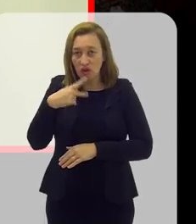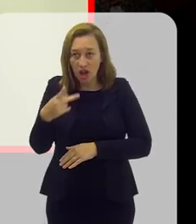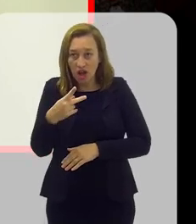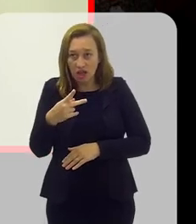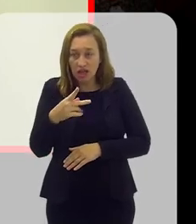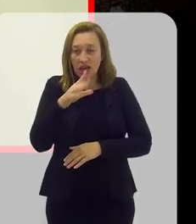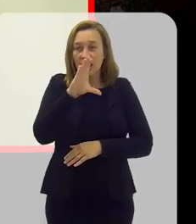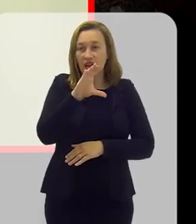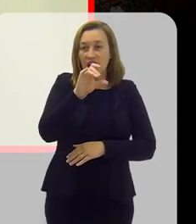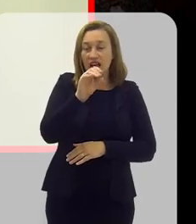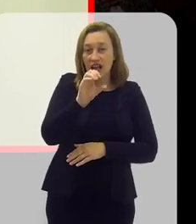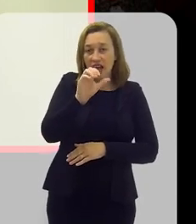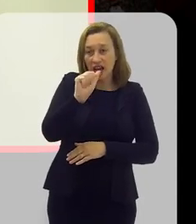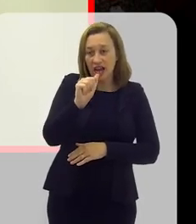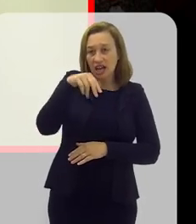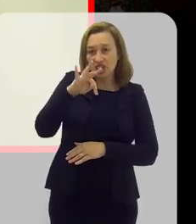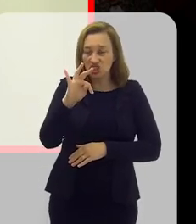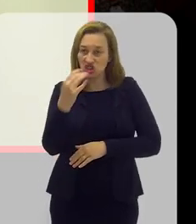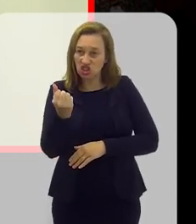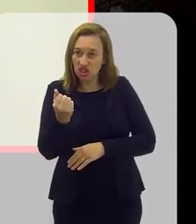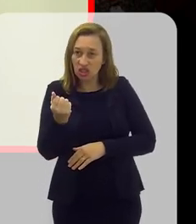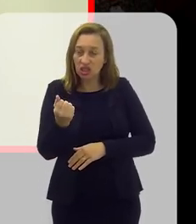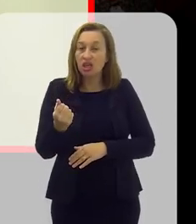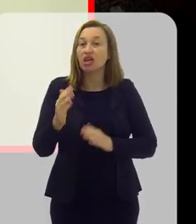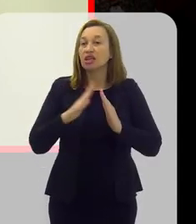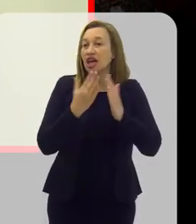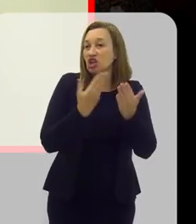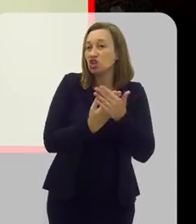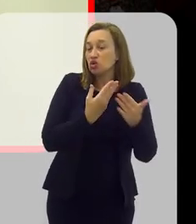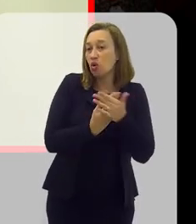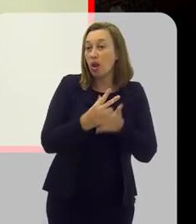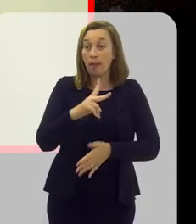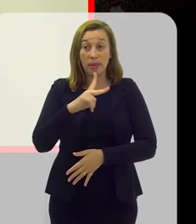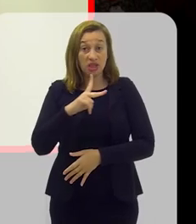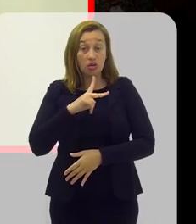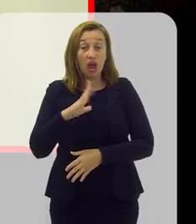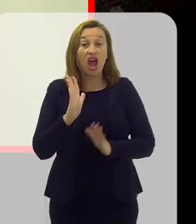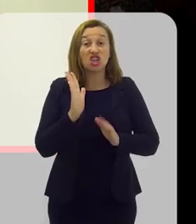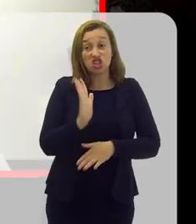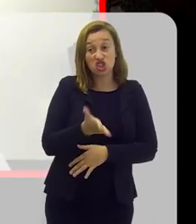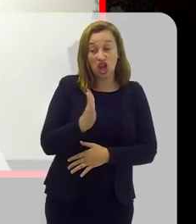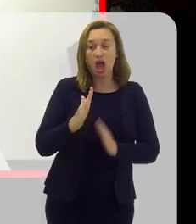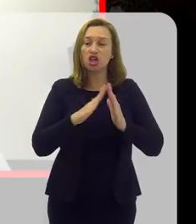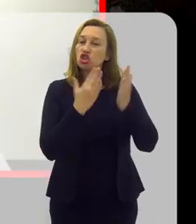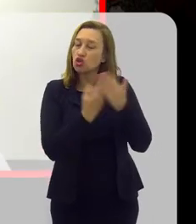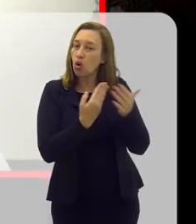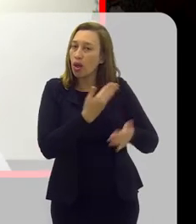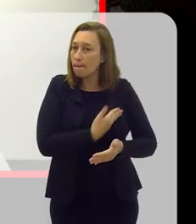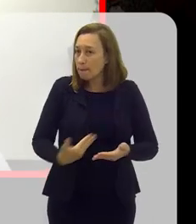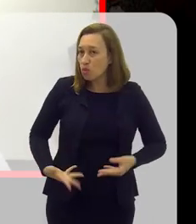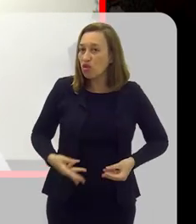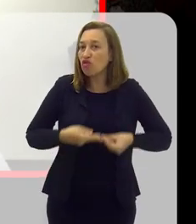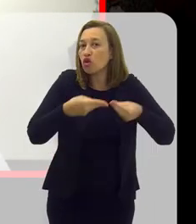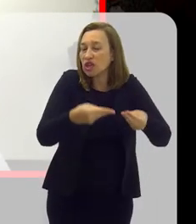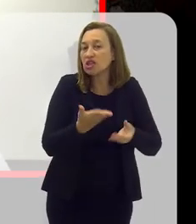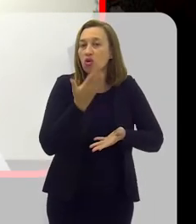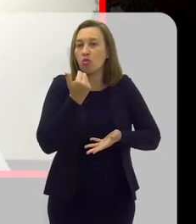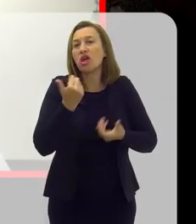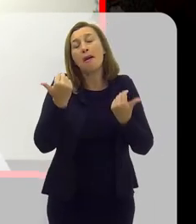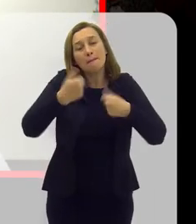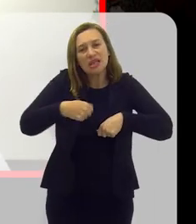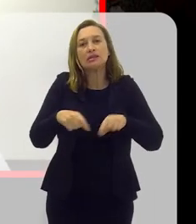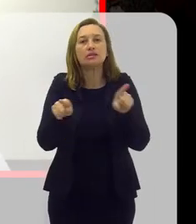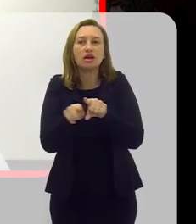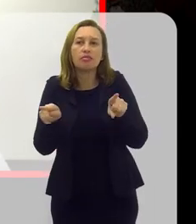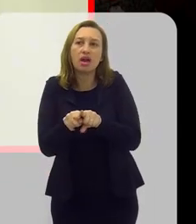cantinas das escolas privadas. As escolas públicas que fornecem o lanche, que fornecem a alimentação, precisam